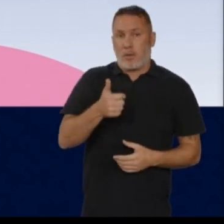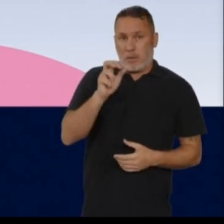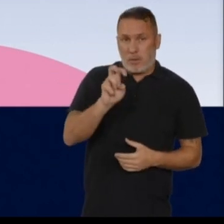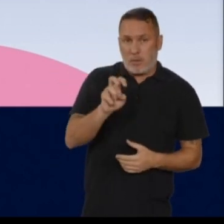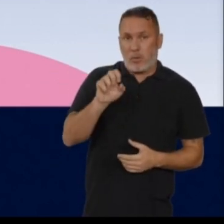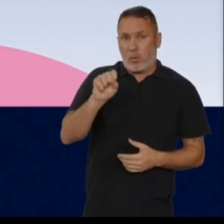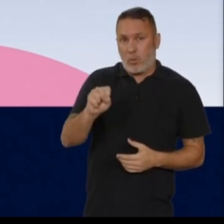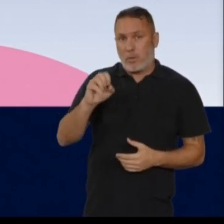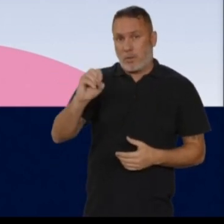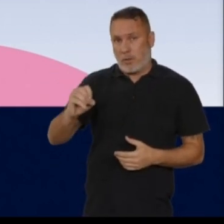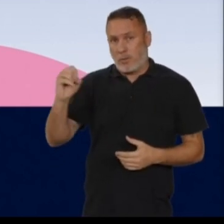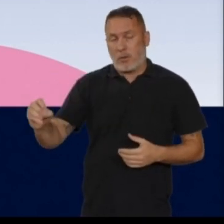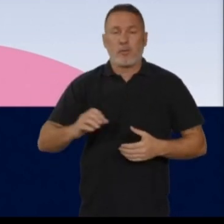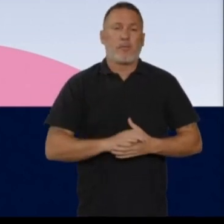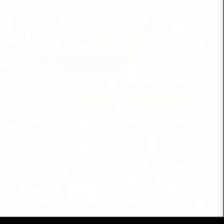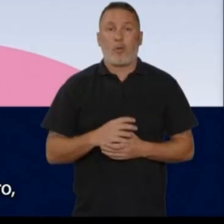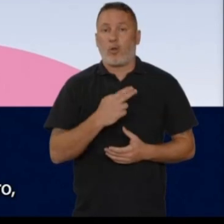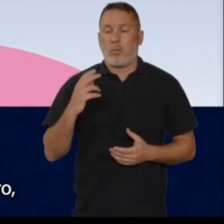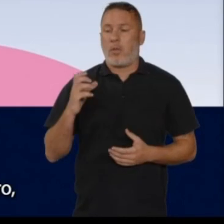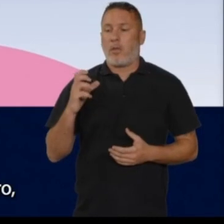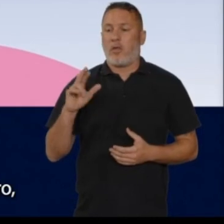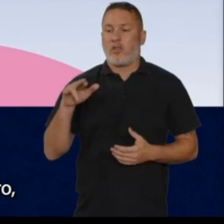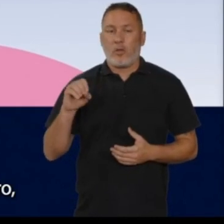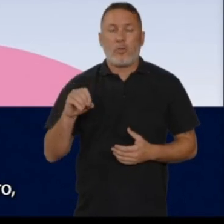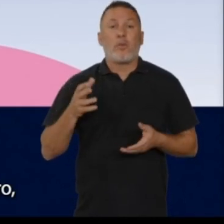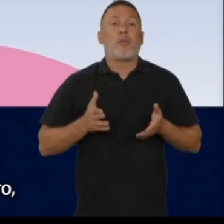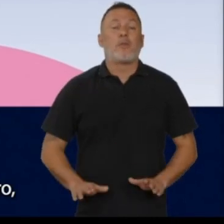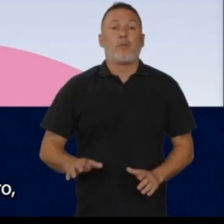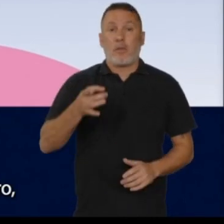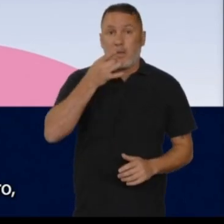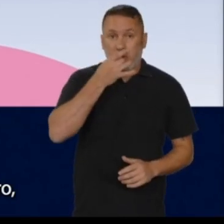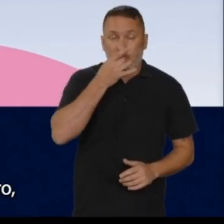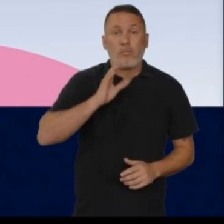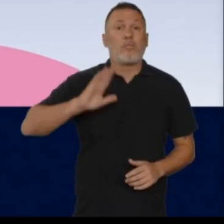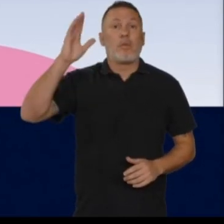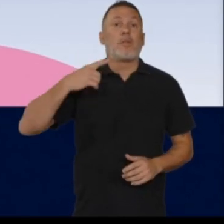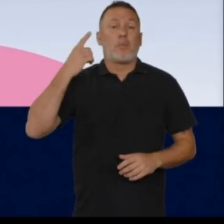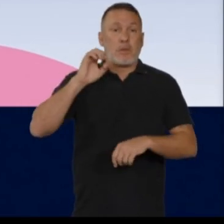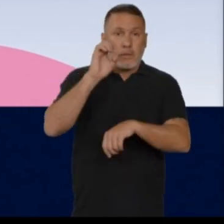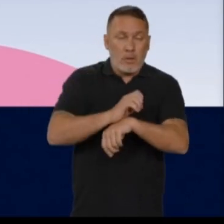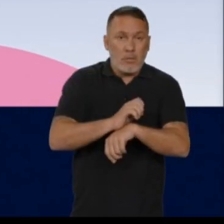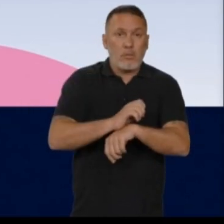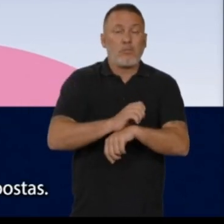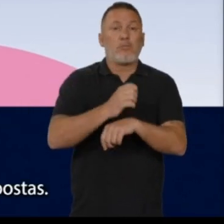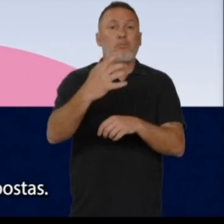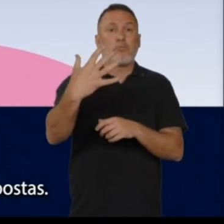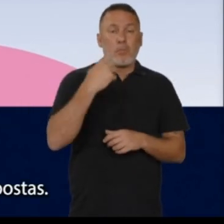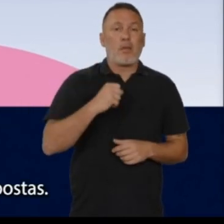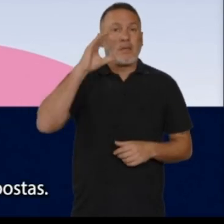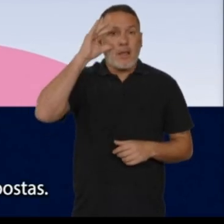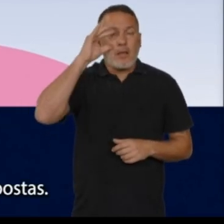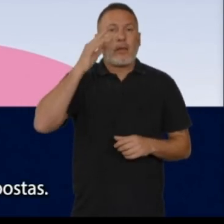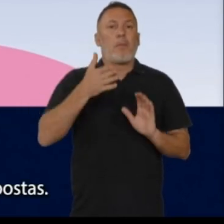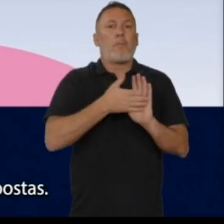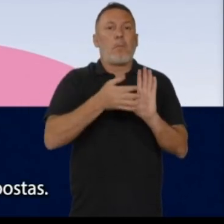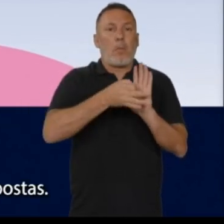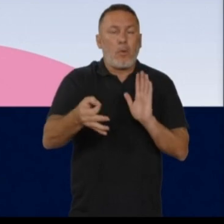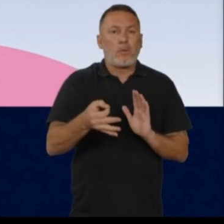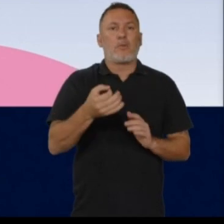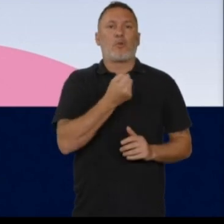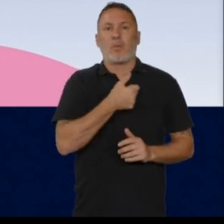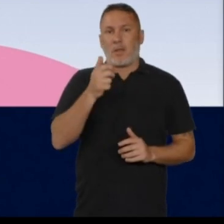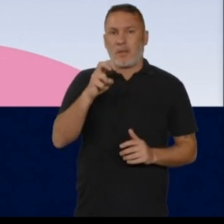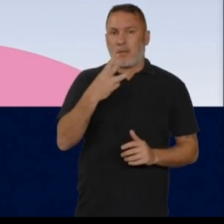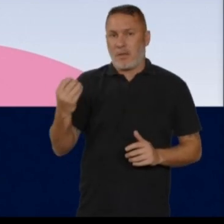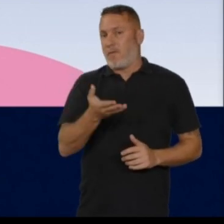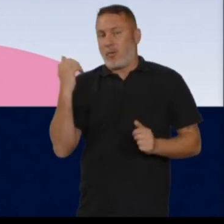15800. Sou o Cristiano Coelho, nascido em Caxeiro. Candidato de voto estadual, me siga no Instagram, acompanha nessa posta.